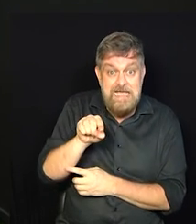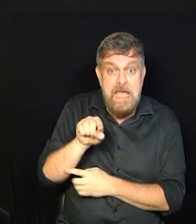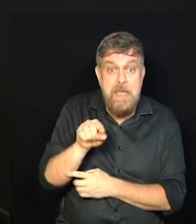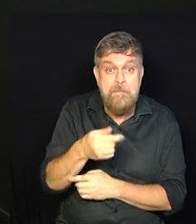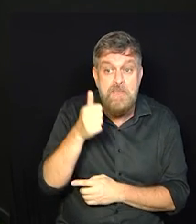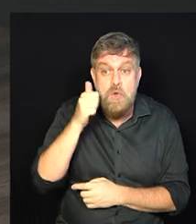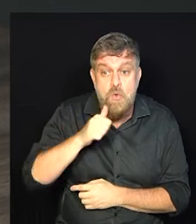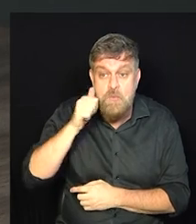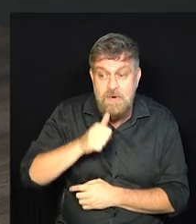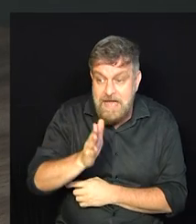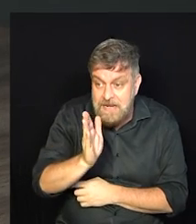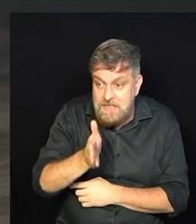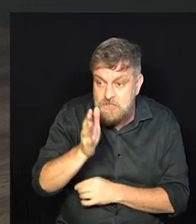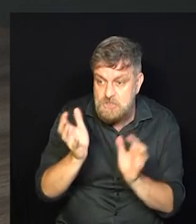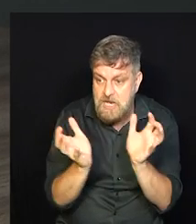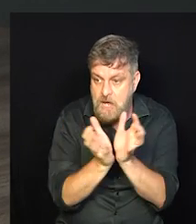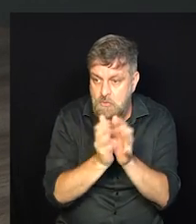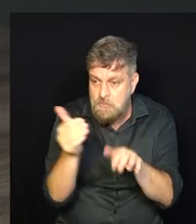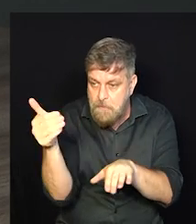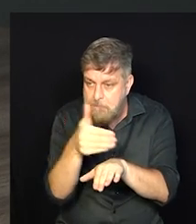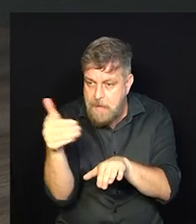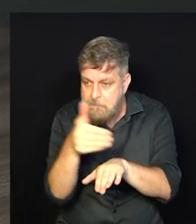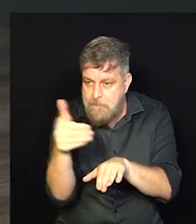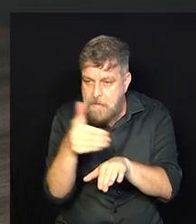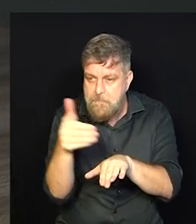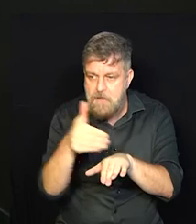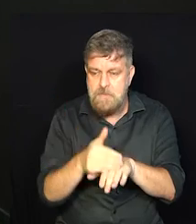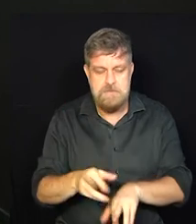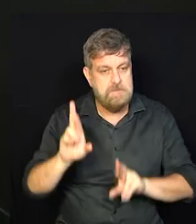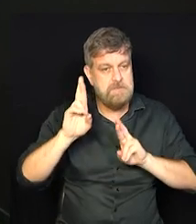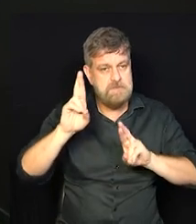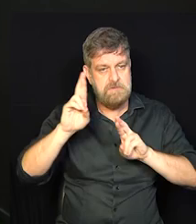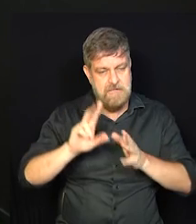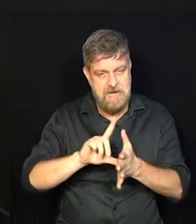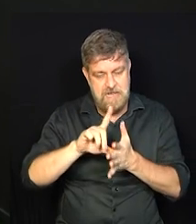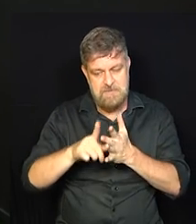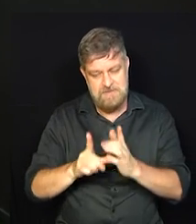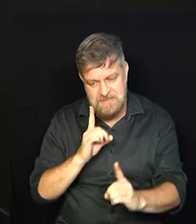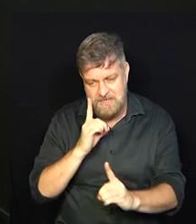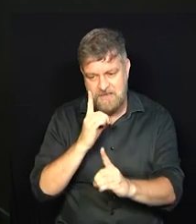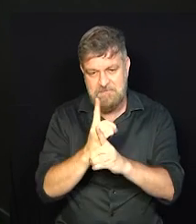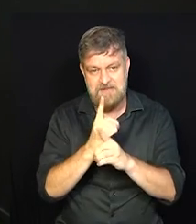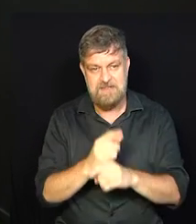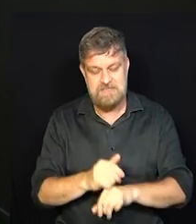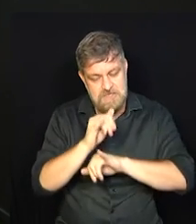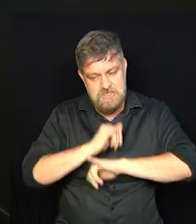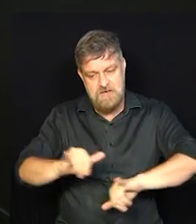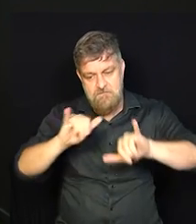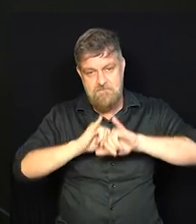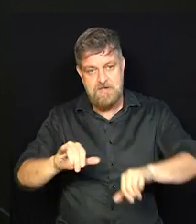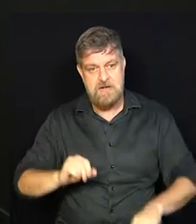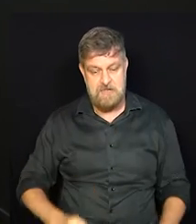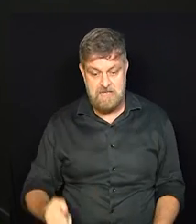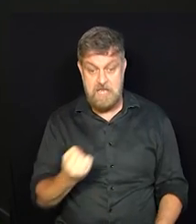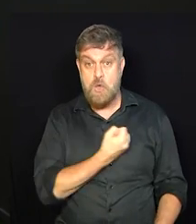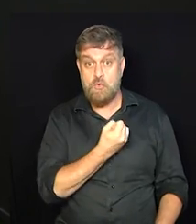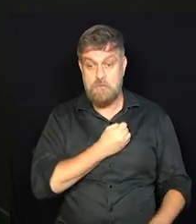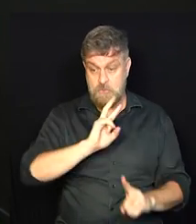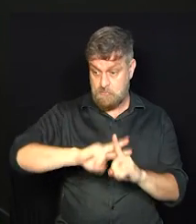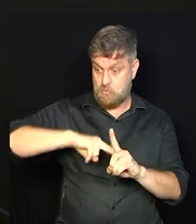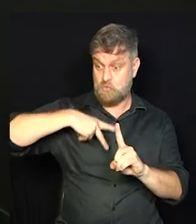mulheres né? que já passaram pelo grupo a gente espera que numa próxima oportunidade a gente possa contar que esse número